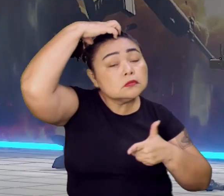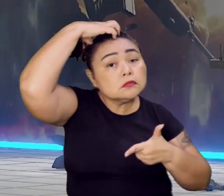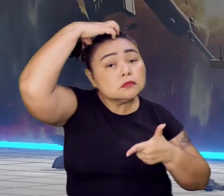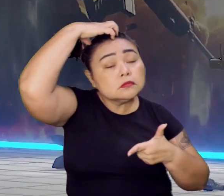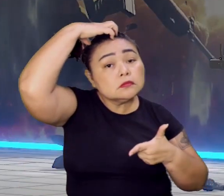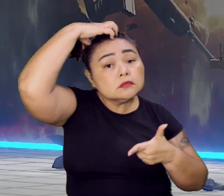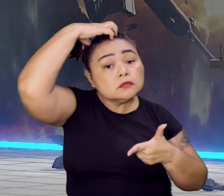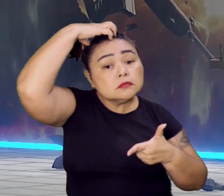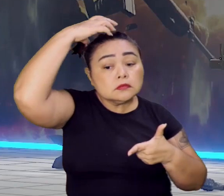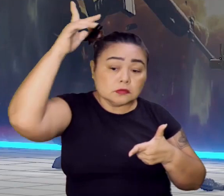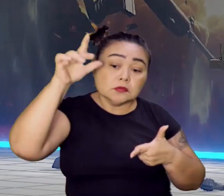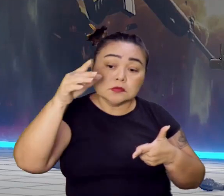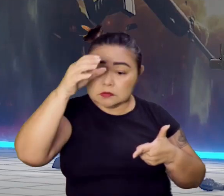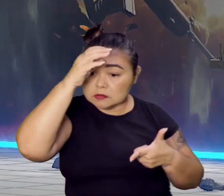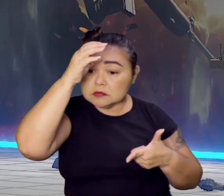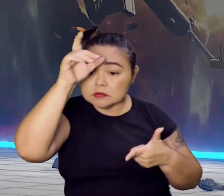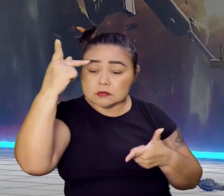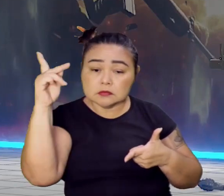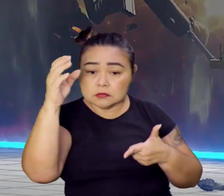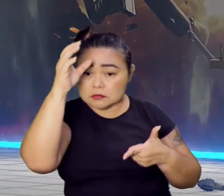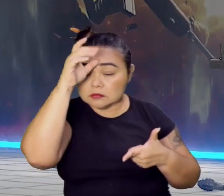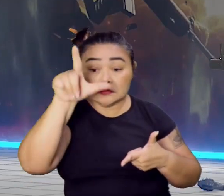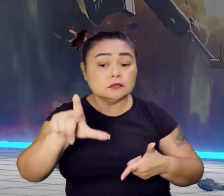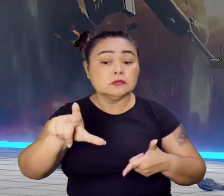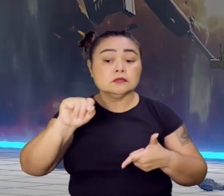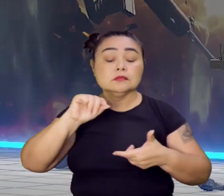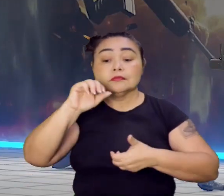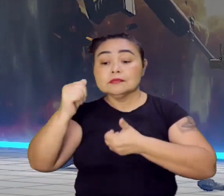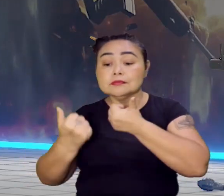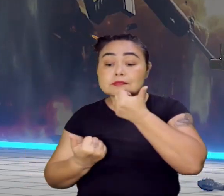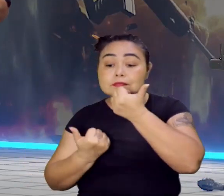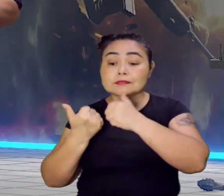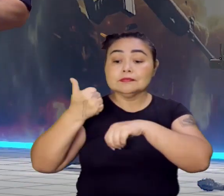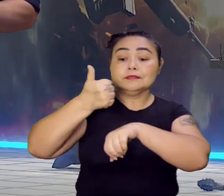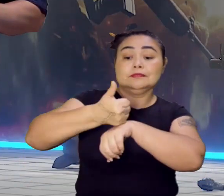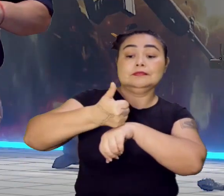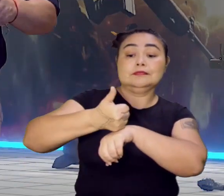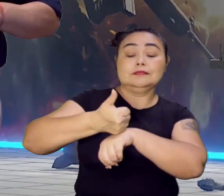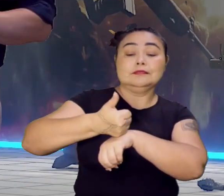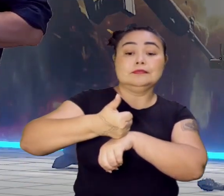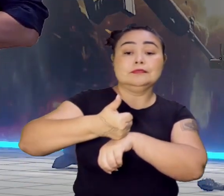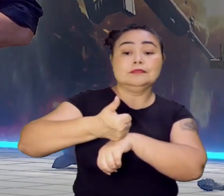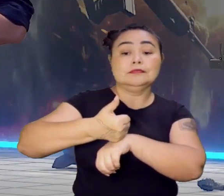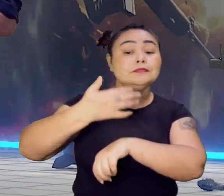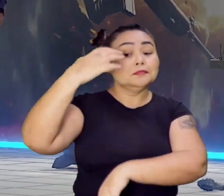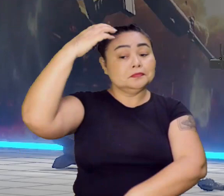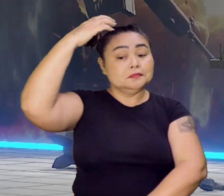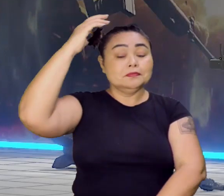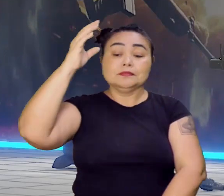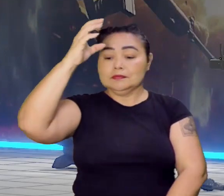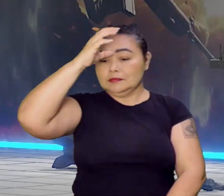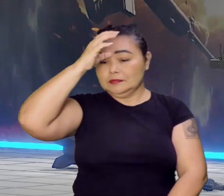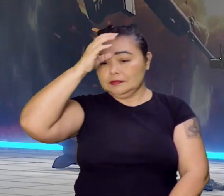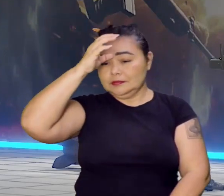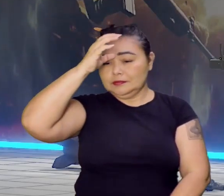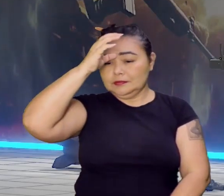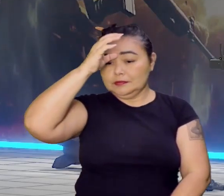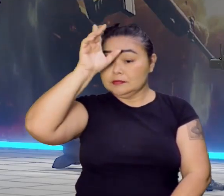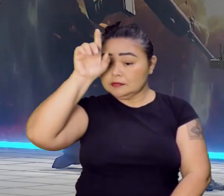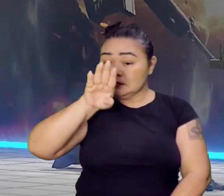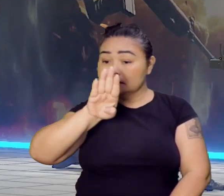O tio dele é escolhido para sucessão. Só que o tio dele é um bispo